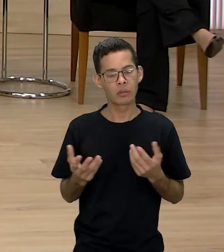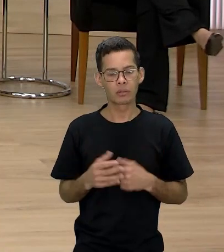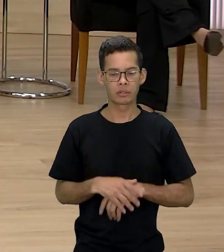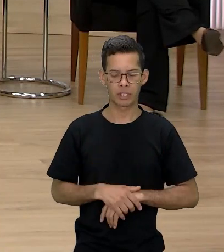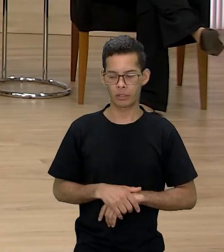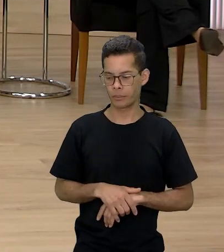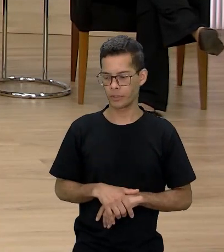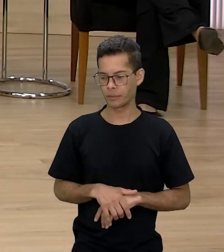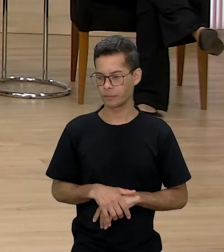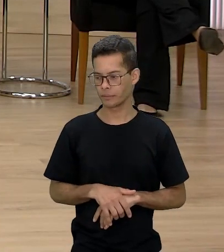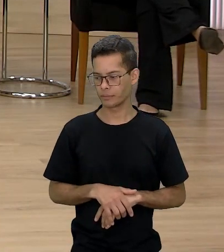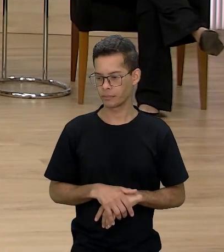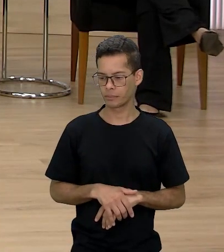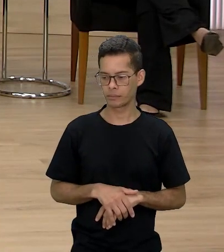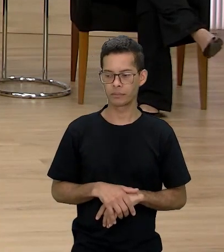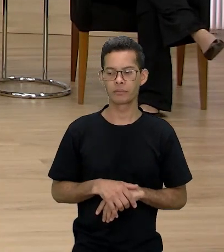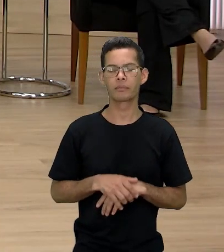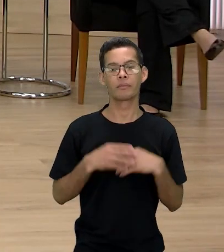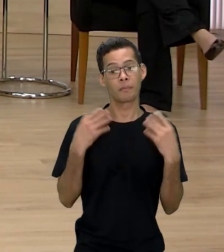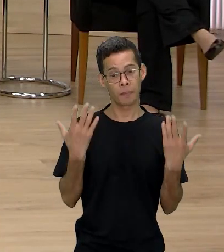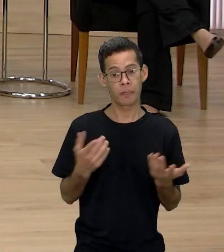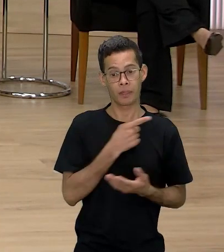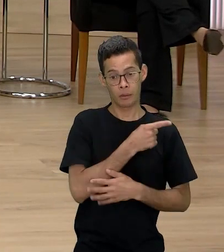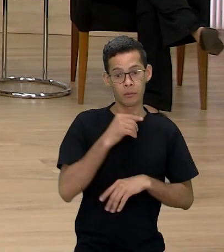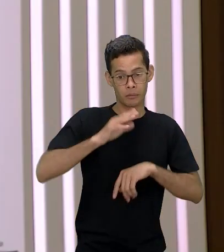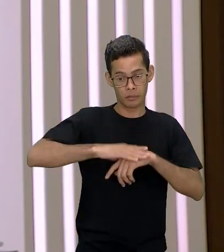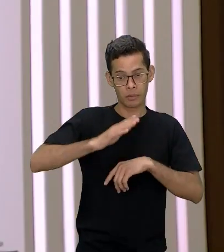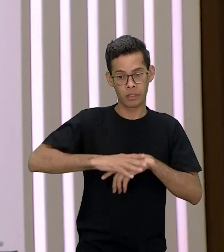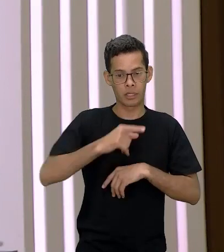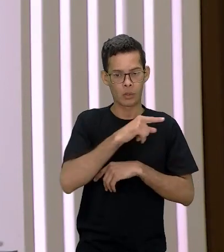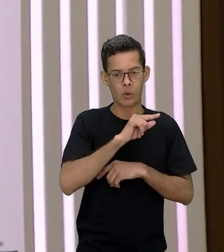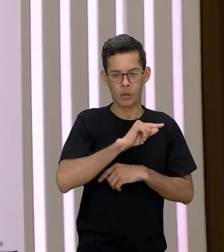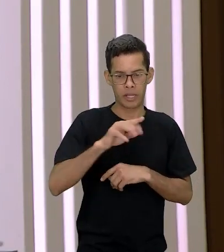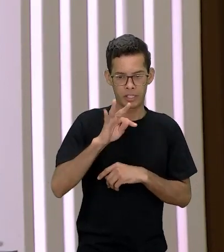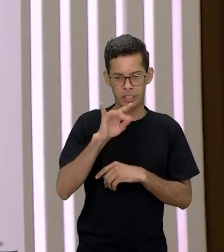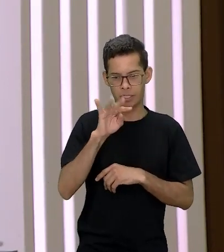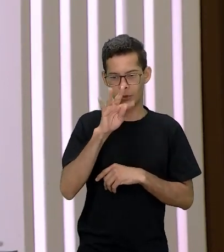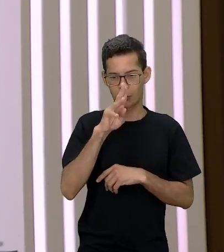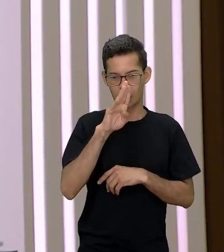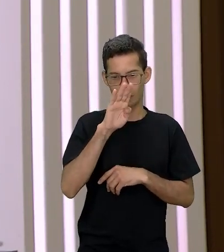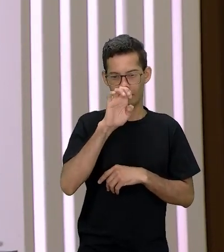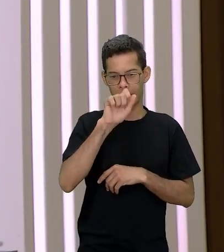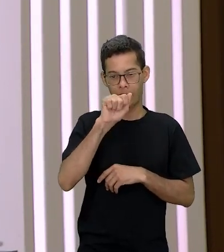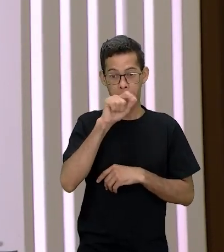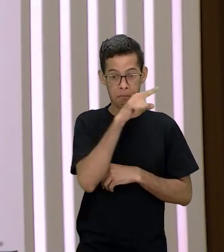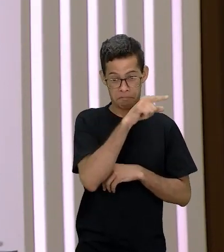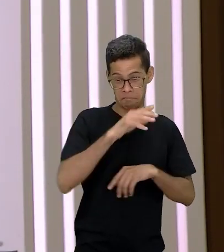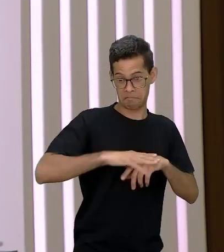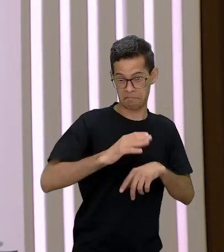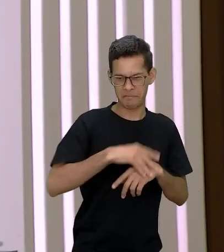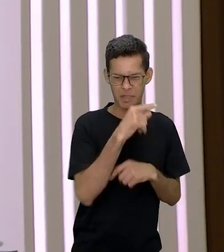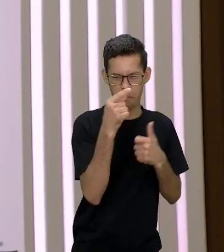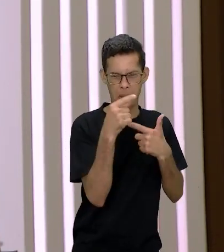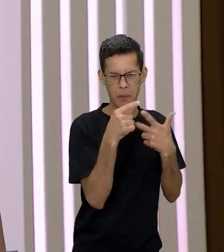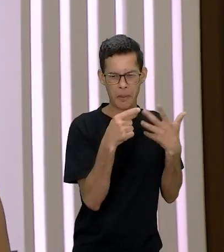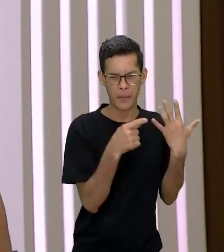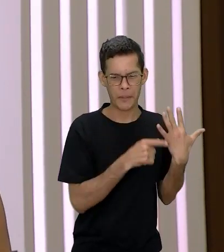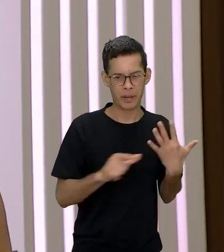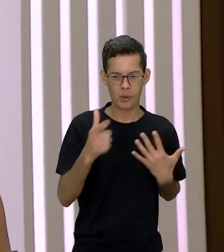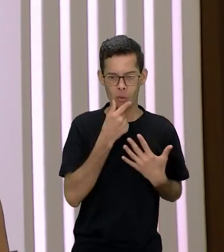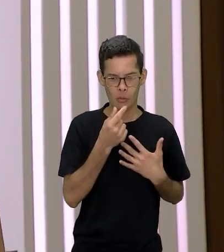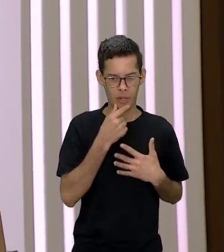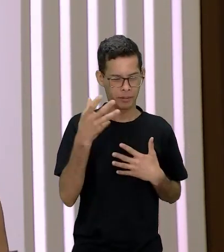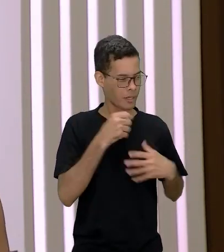ponto de vista da ciência e das técnicas de saberes para além da exotização então a gente precisa parar um pouco também de